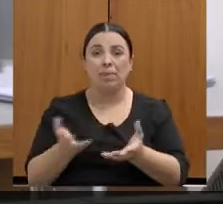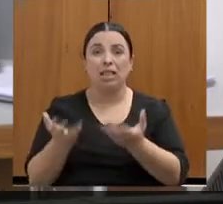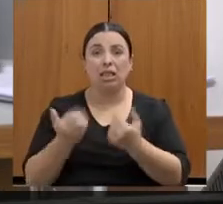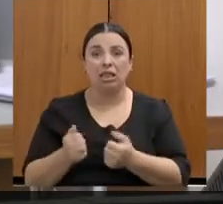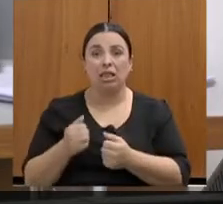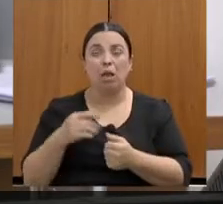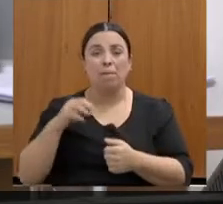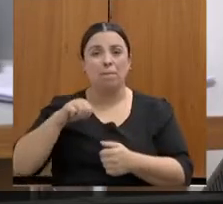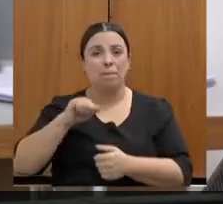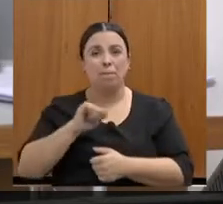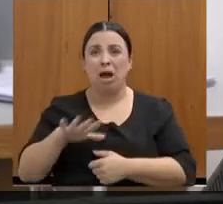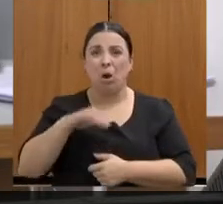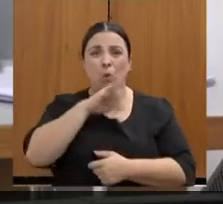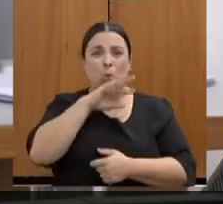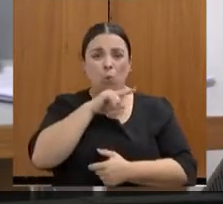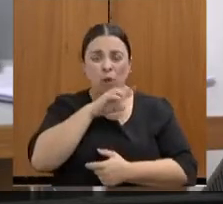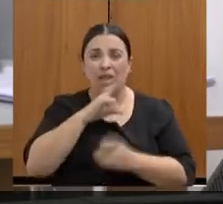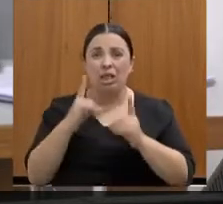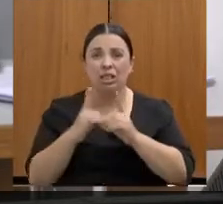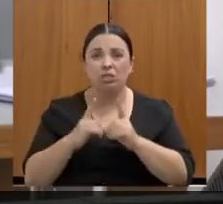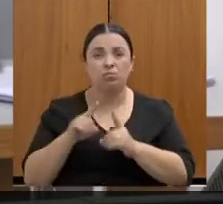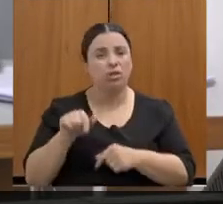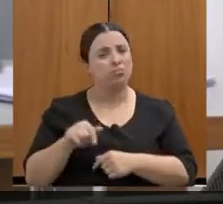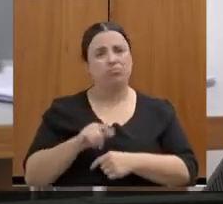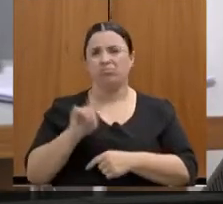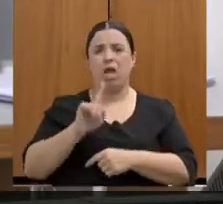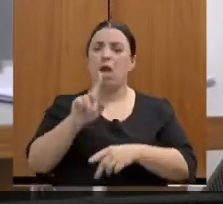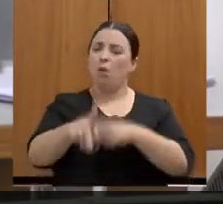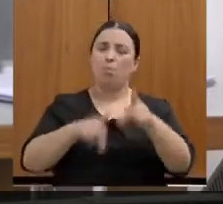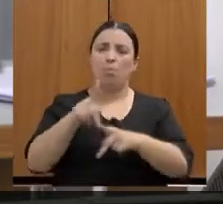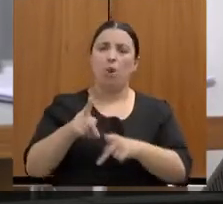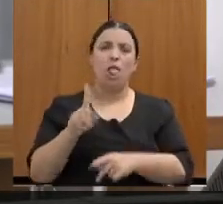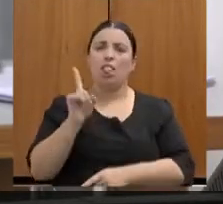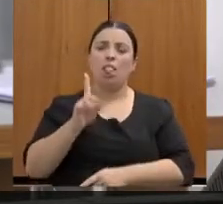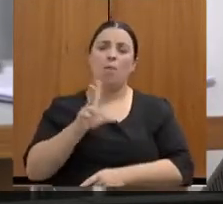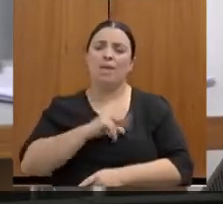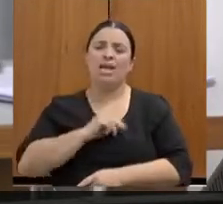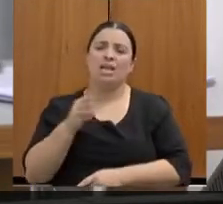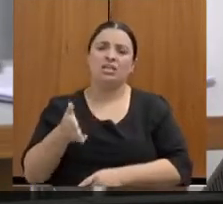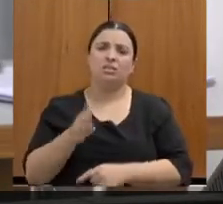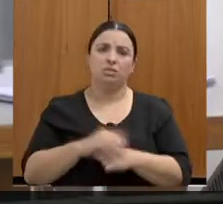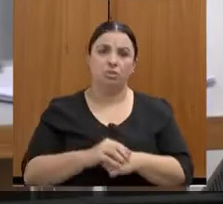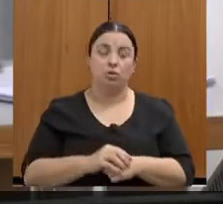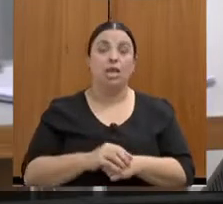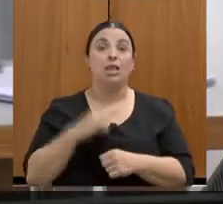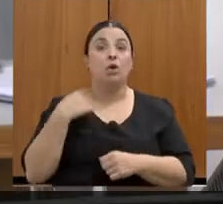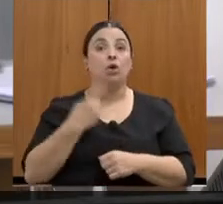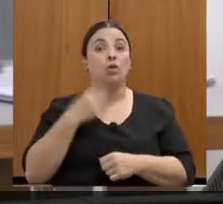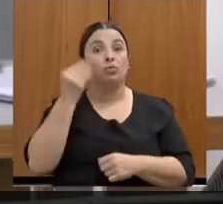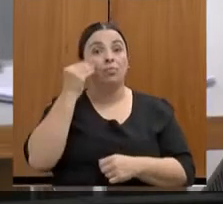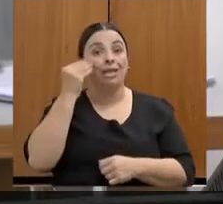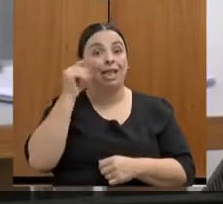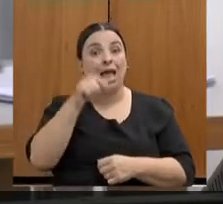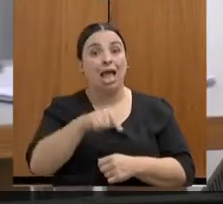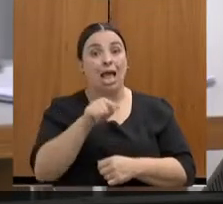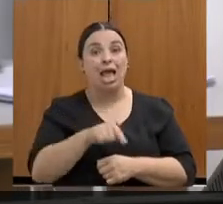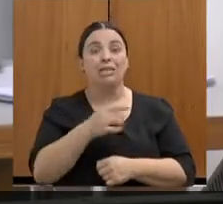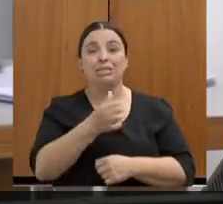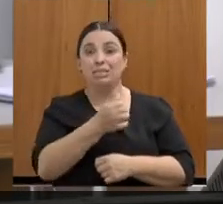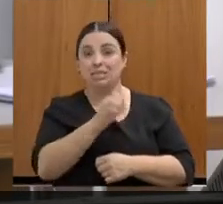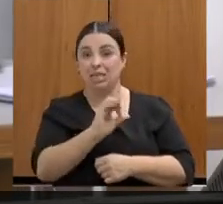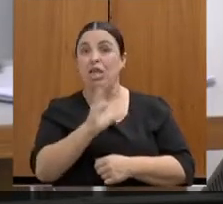Então, vamos tentar, por meio das nossas unidades, que já existem, nos maiores centros, nas delegacias